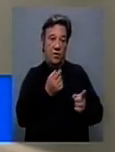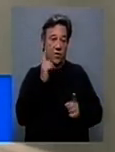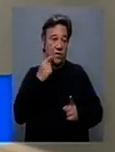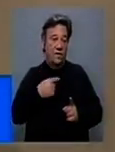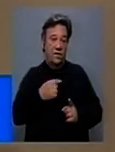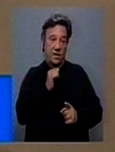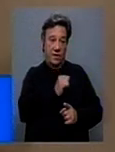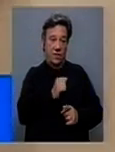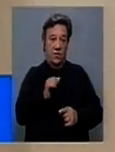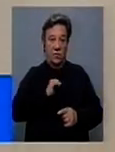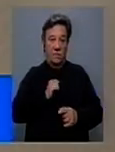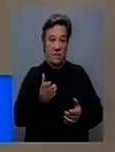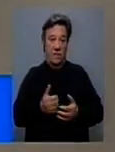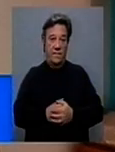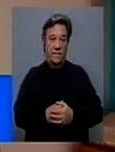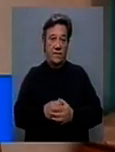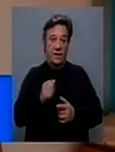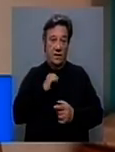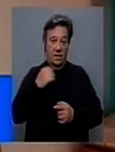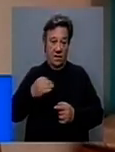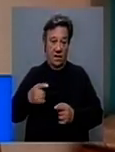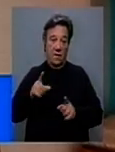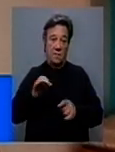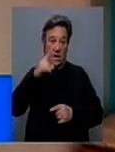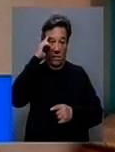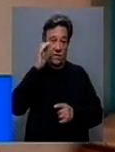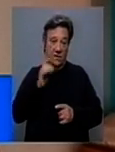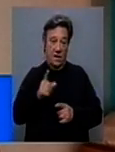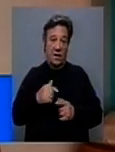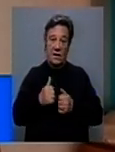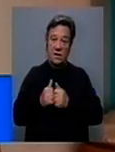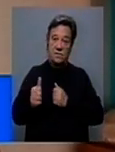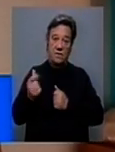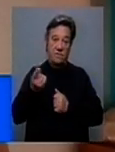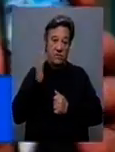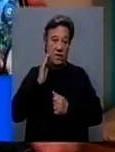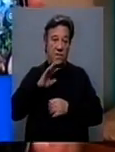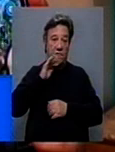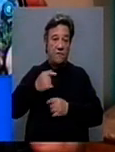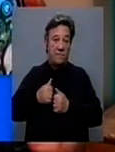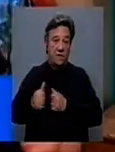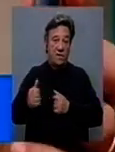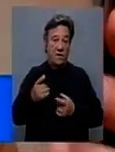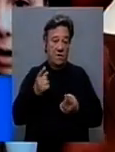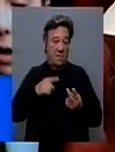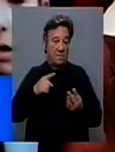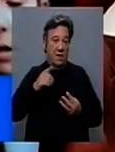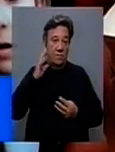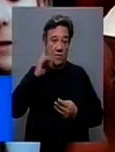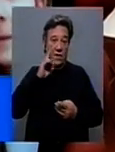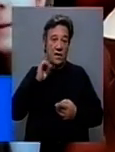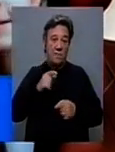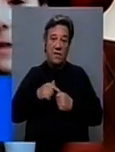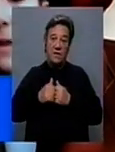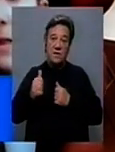quotidiano dele e o meu. Neste quotidiano, o mais difícil, sem dúvida, é a separação forçada da família. Várias vezes ao dia tentamos encurtar as